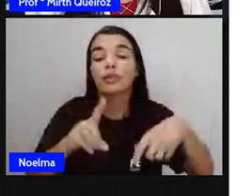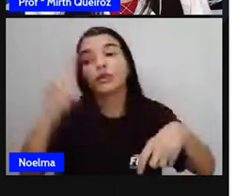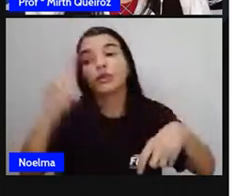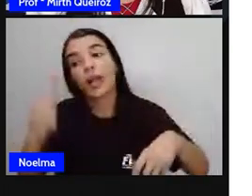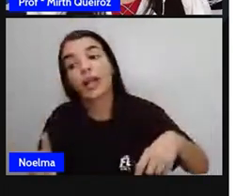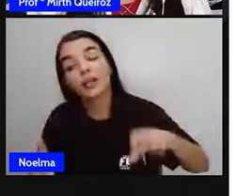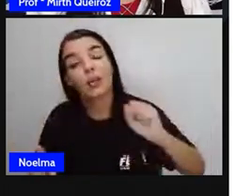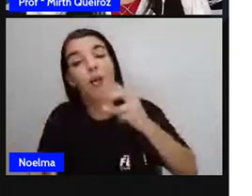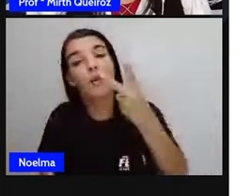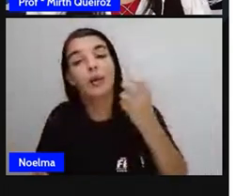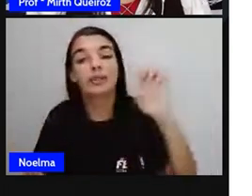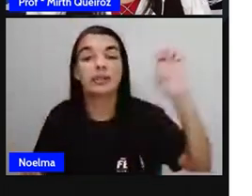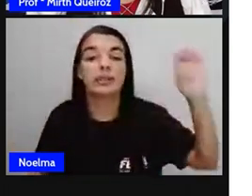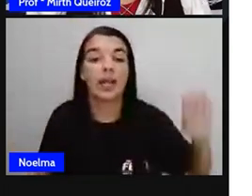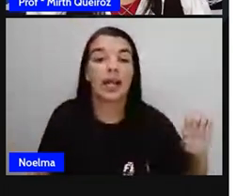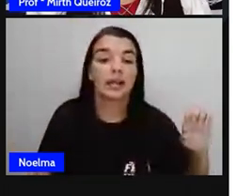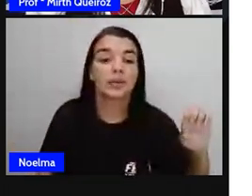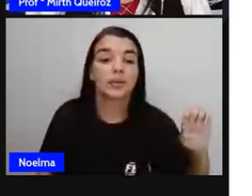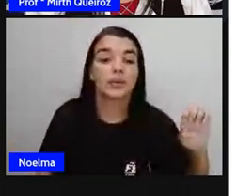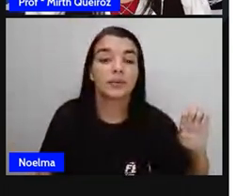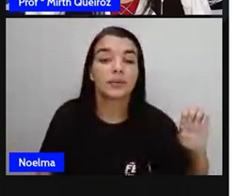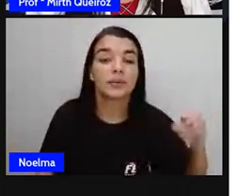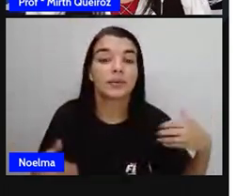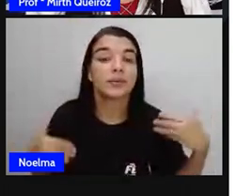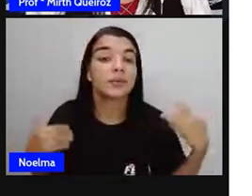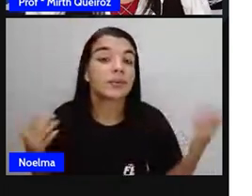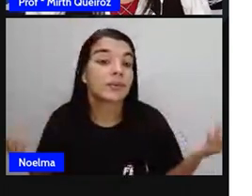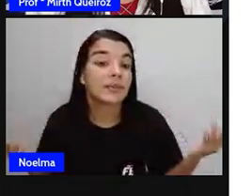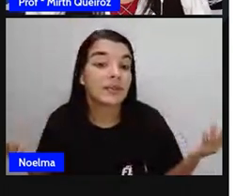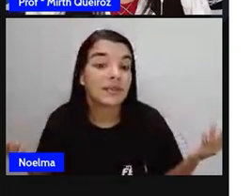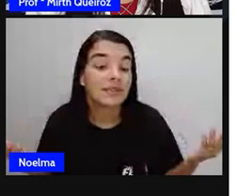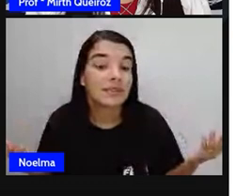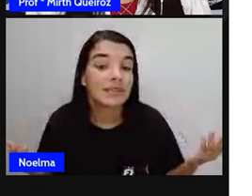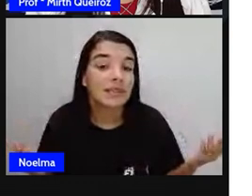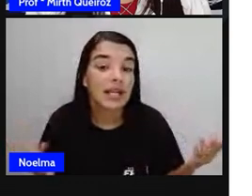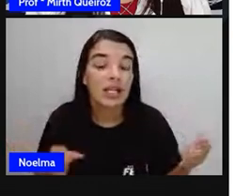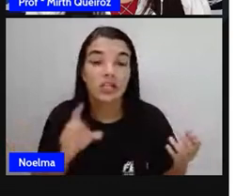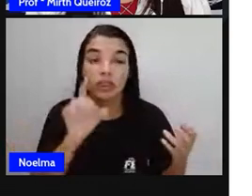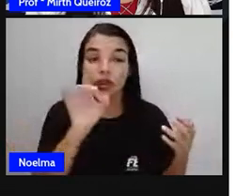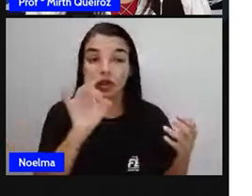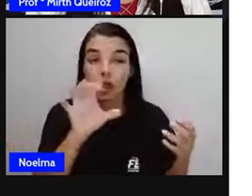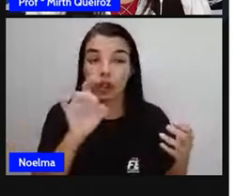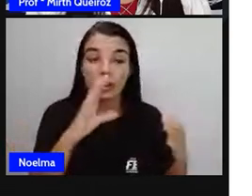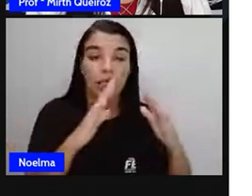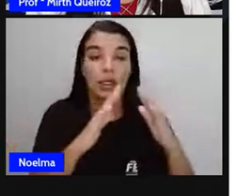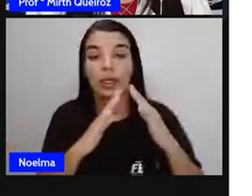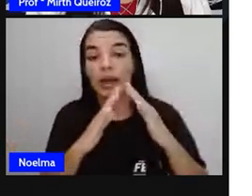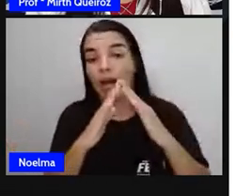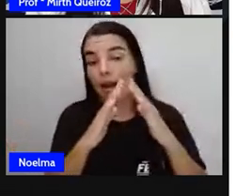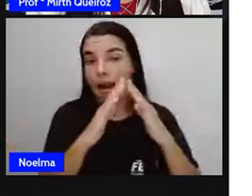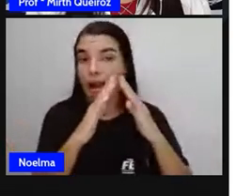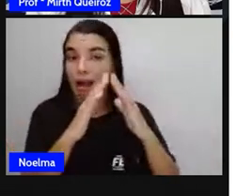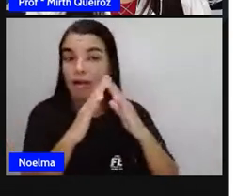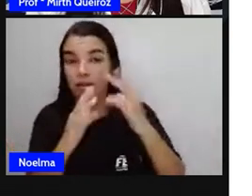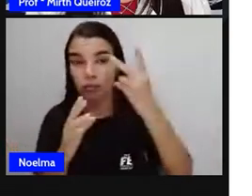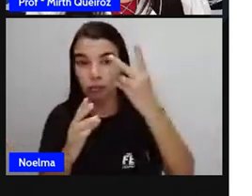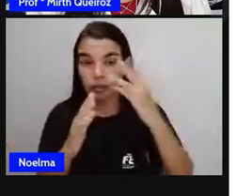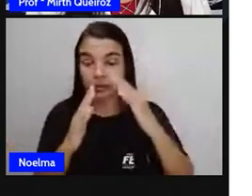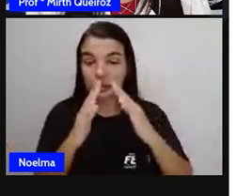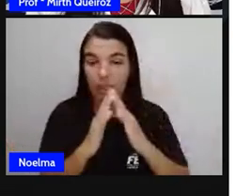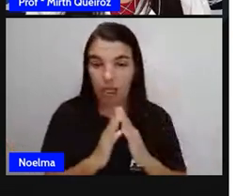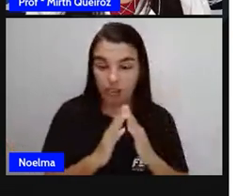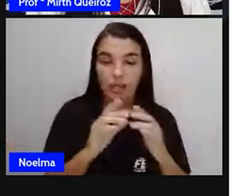lado esquerdo? Hã? Do lado esquerdo nós só temos casas, né? Duas casas aí.